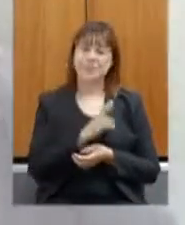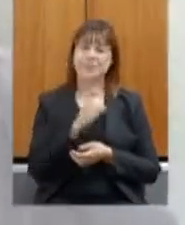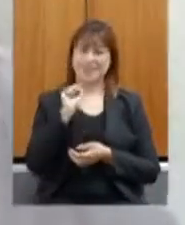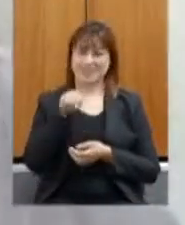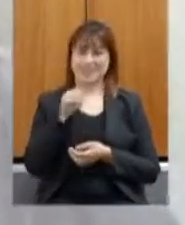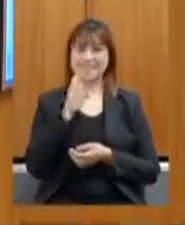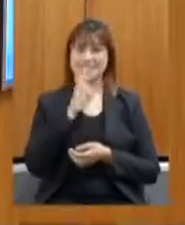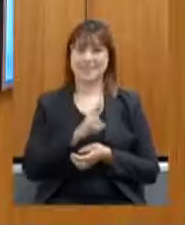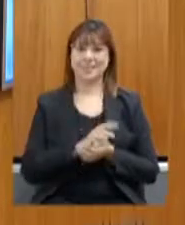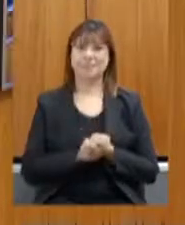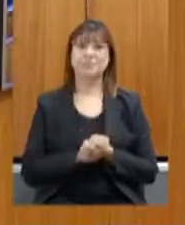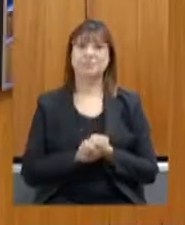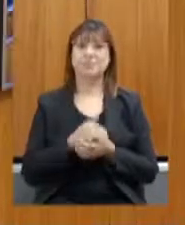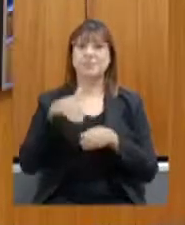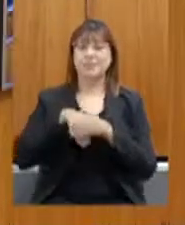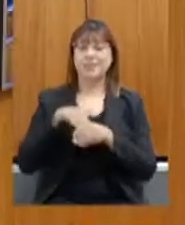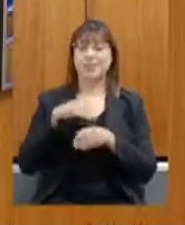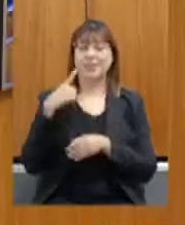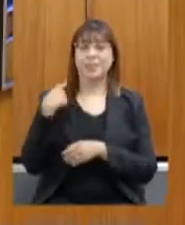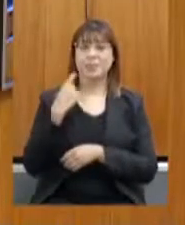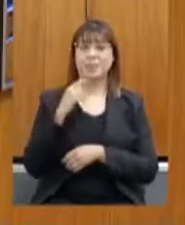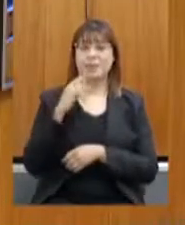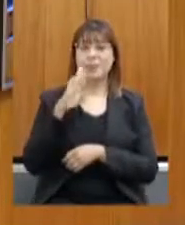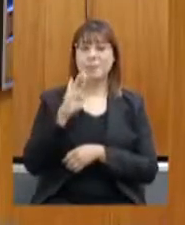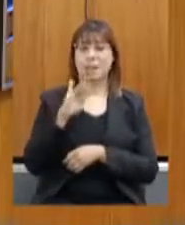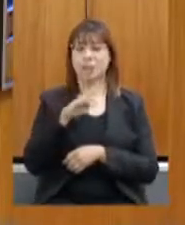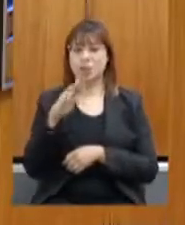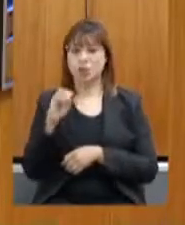como vota o deputado Betinho Pinto Coelho